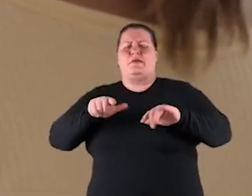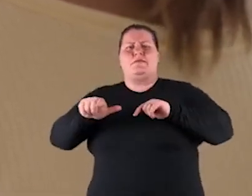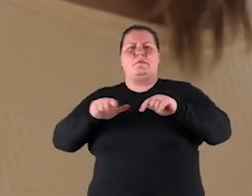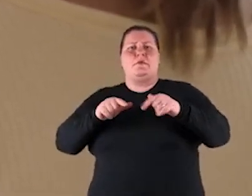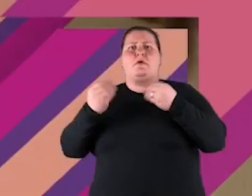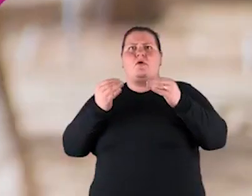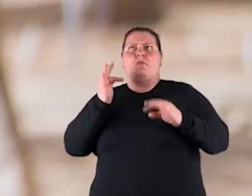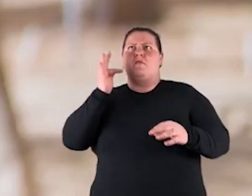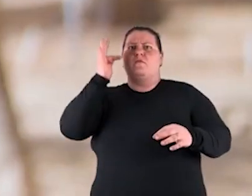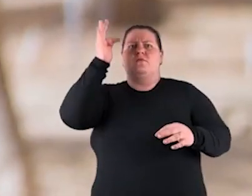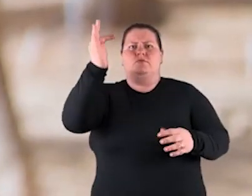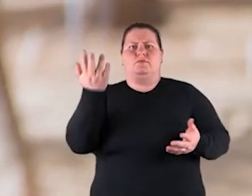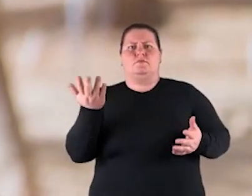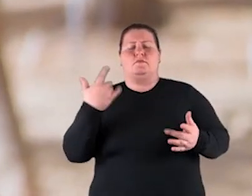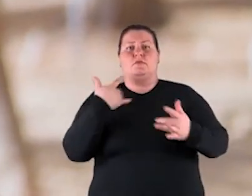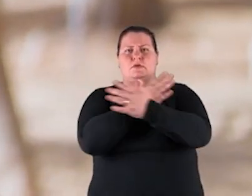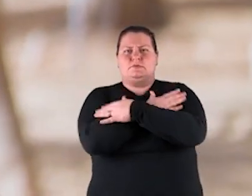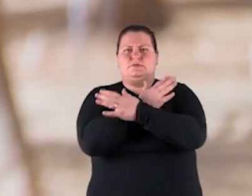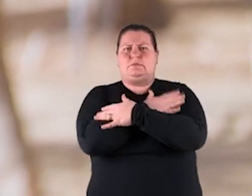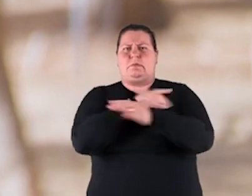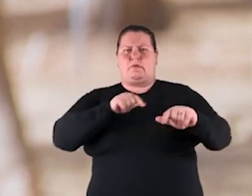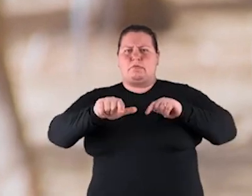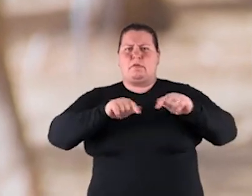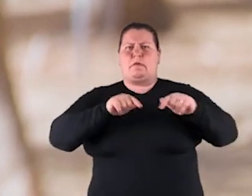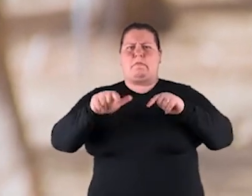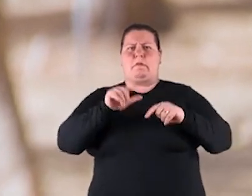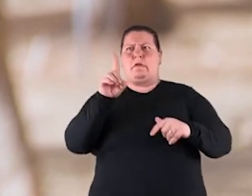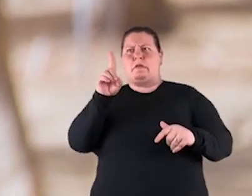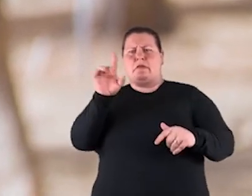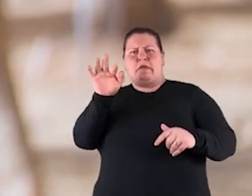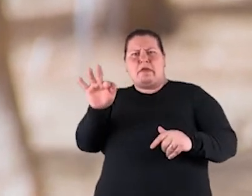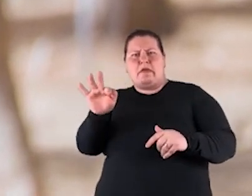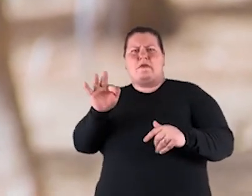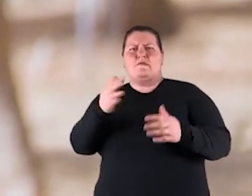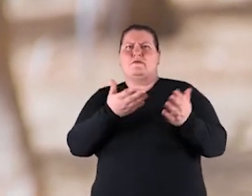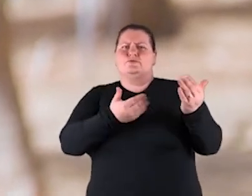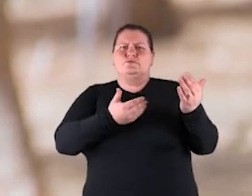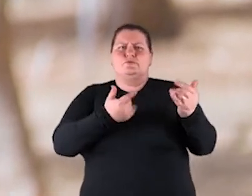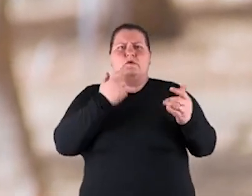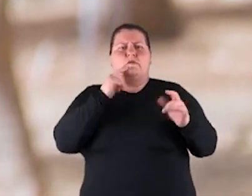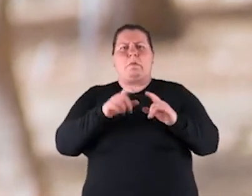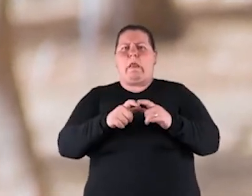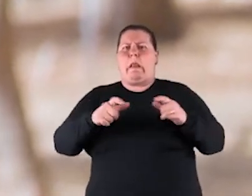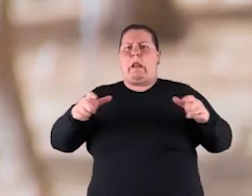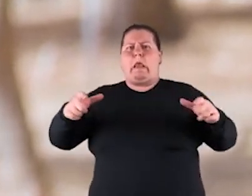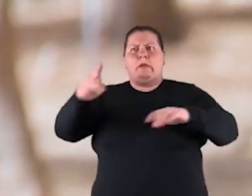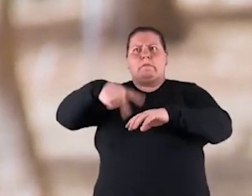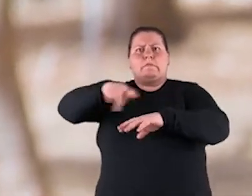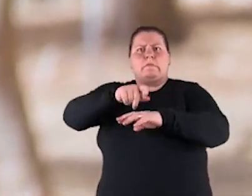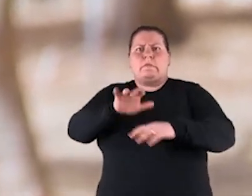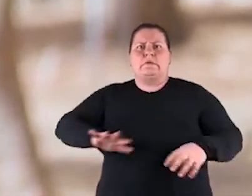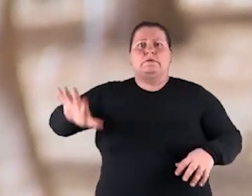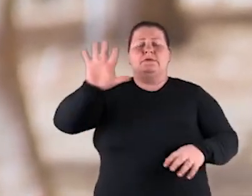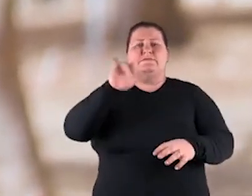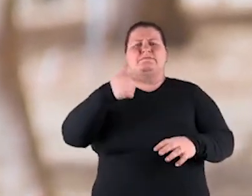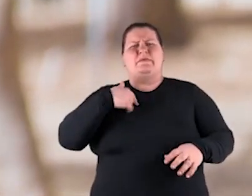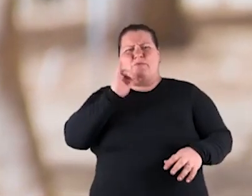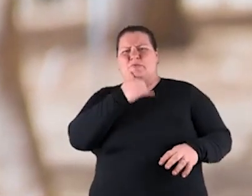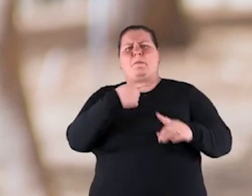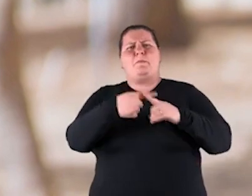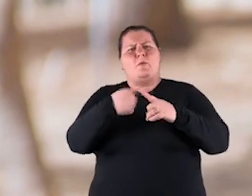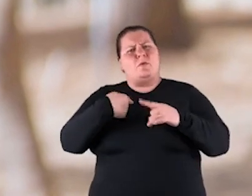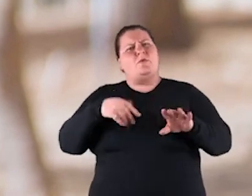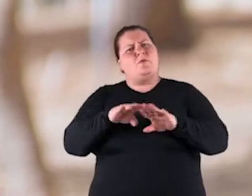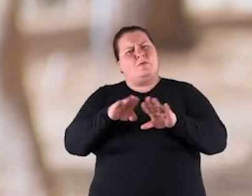futuro ele vai ter? O desemprego entre os jovens no Distrito Federal é o maior do país. Isso me parte o coração, porque eu